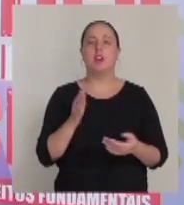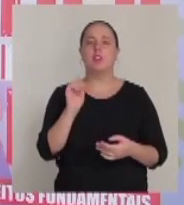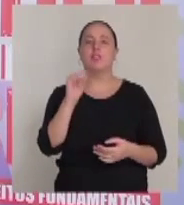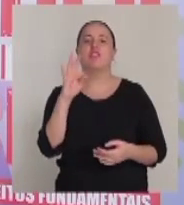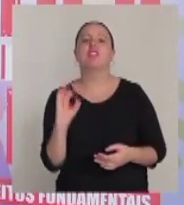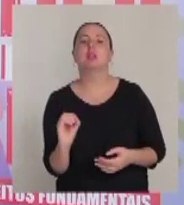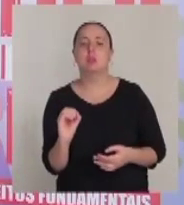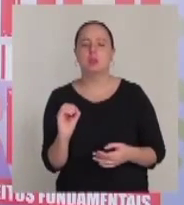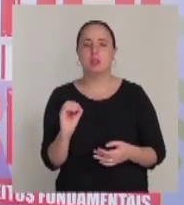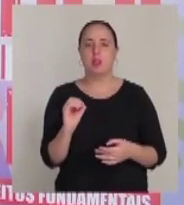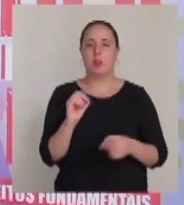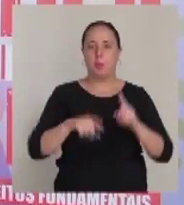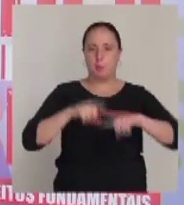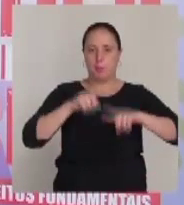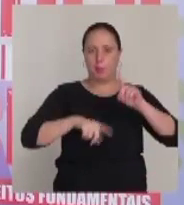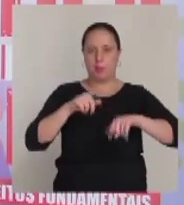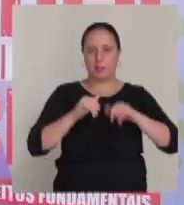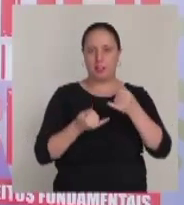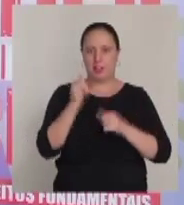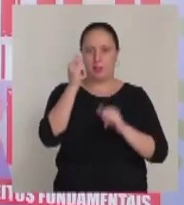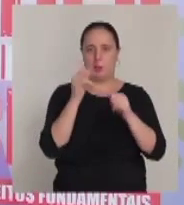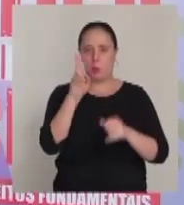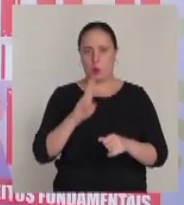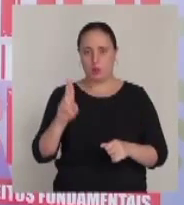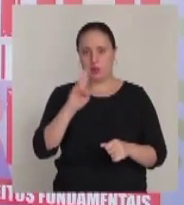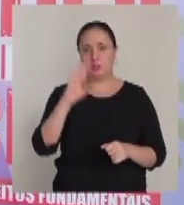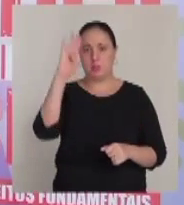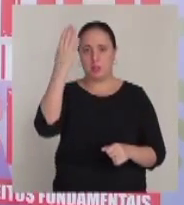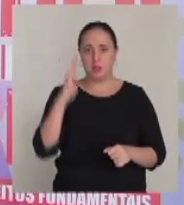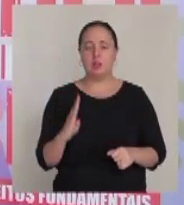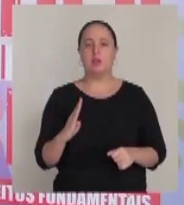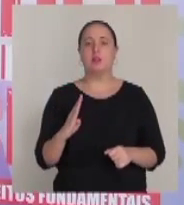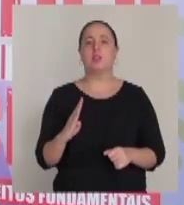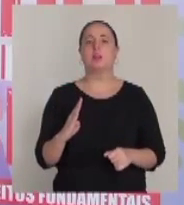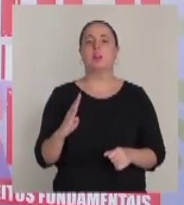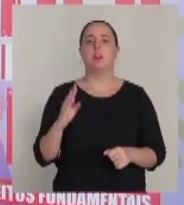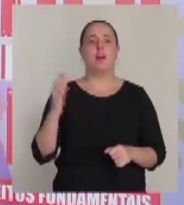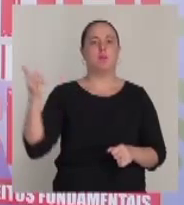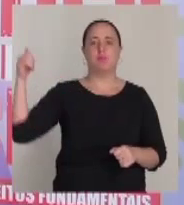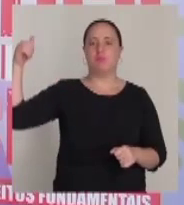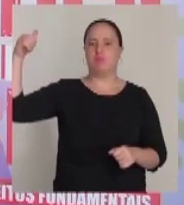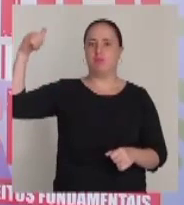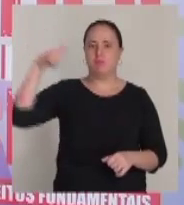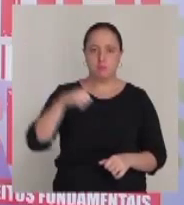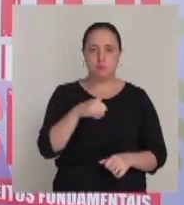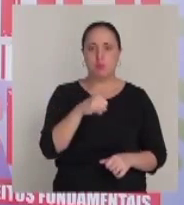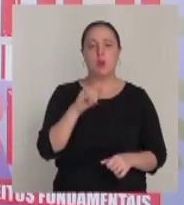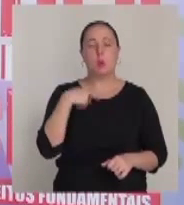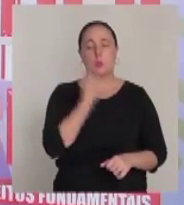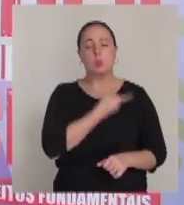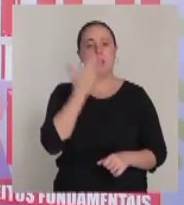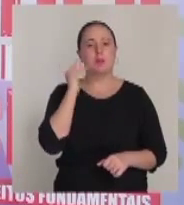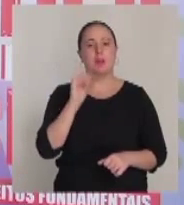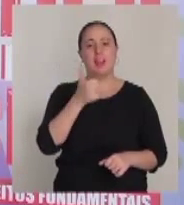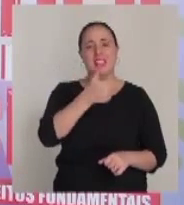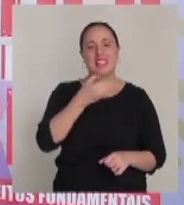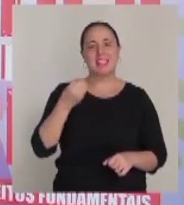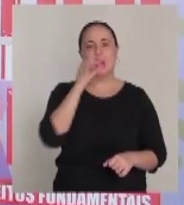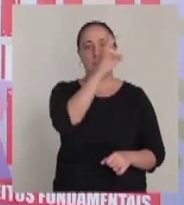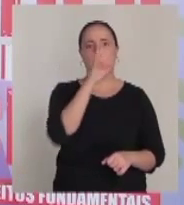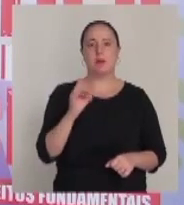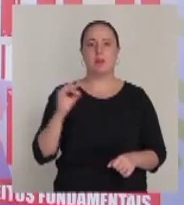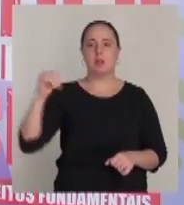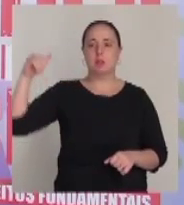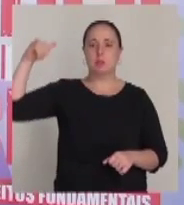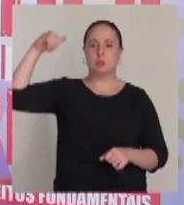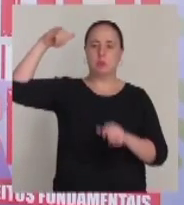fato de que boa parte dos produtos químicos utilizados no Brasil possam por aviação aérea e sabemos que 100% da